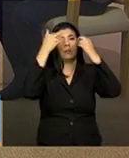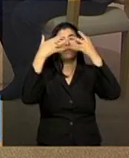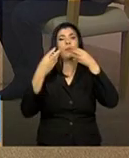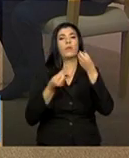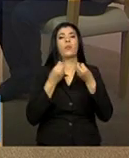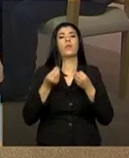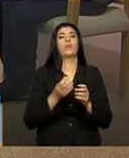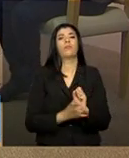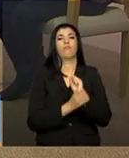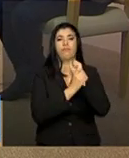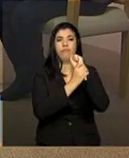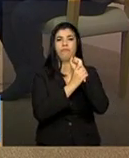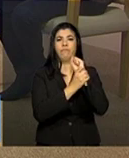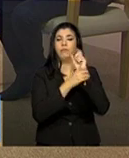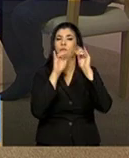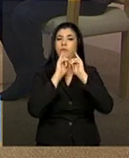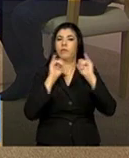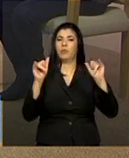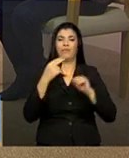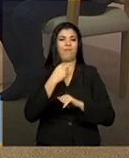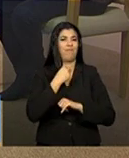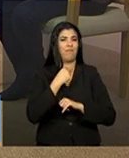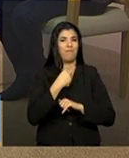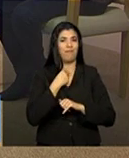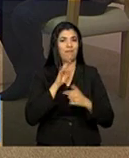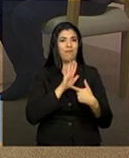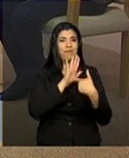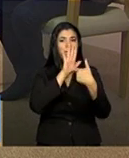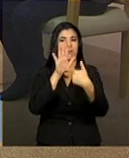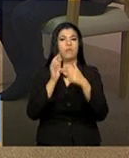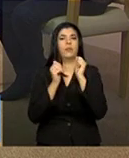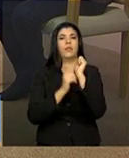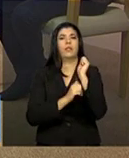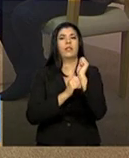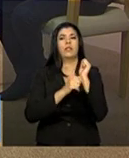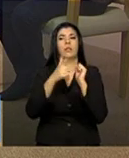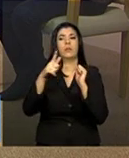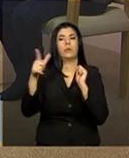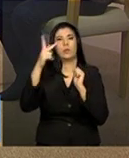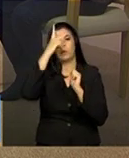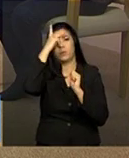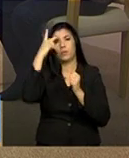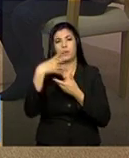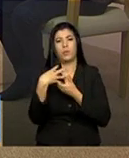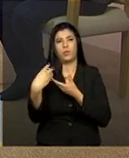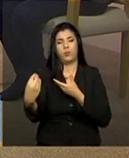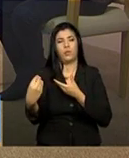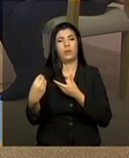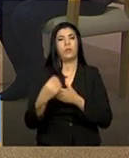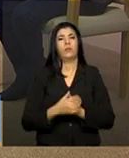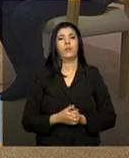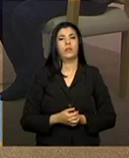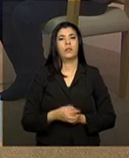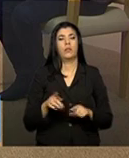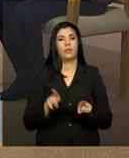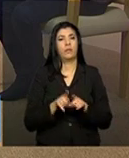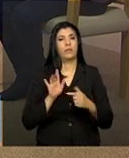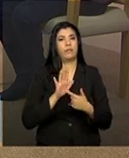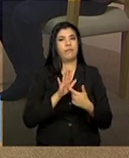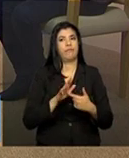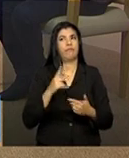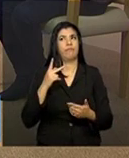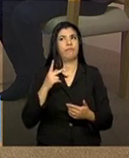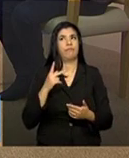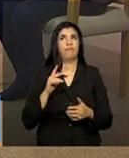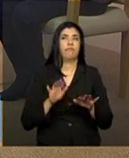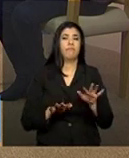da informação, sobre a não disponibilização da sua senha de acesso a terceiros. A gente menciona também um fato que às vezes pode